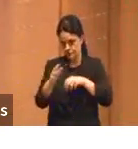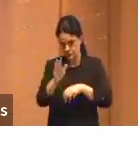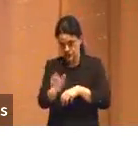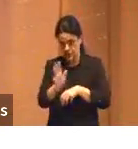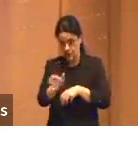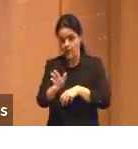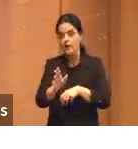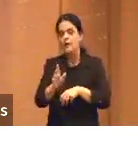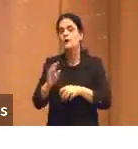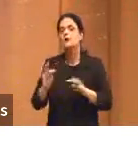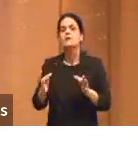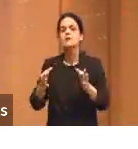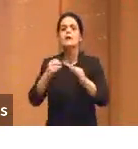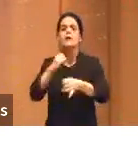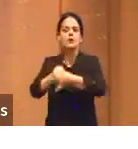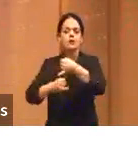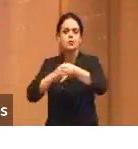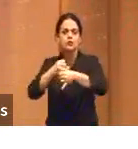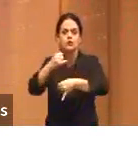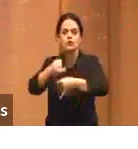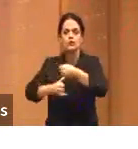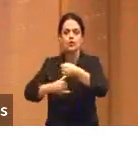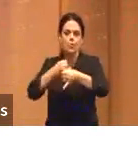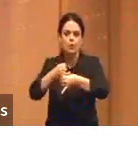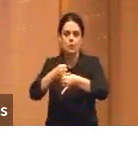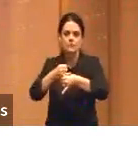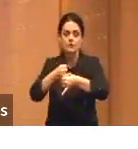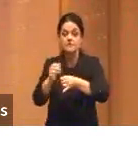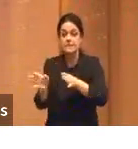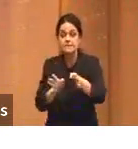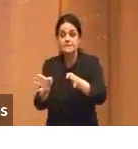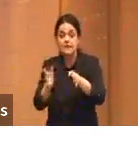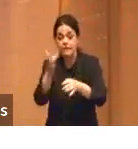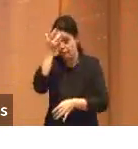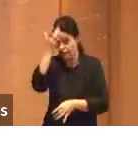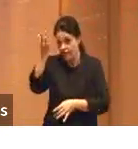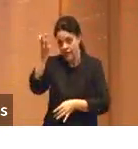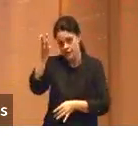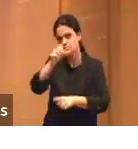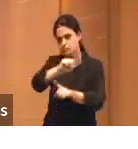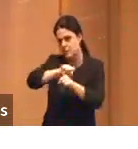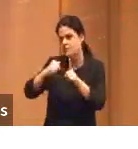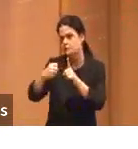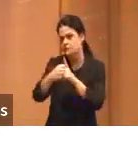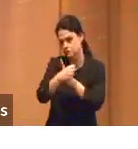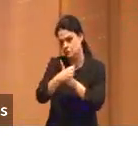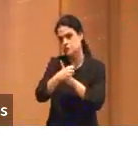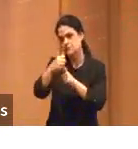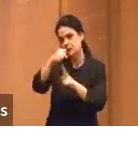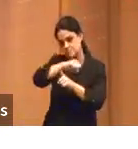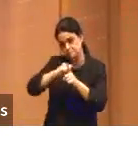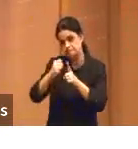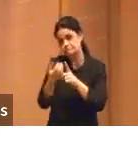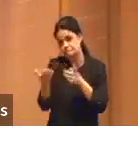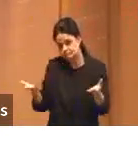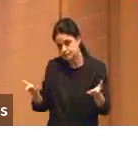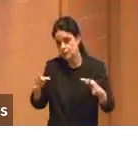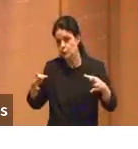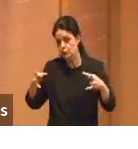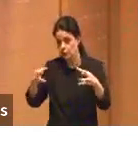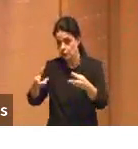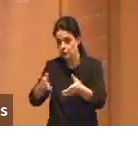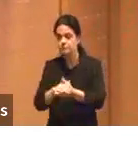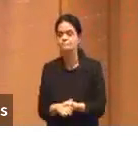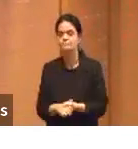internet, que se tornou acessível para a população, como ela foi reconfigurando gradual e irreversivelmente